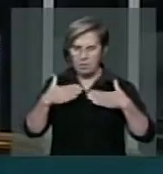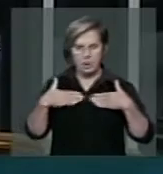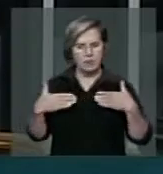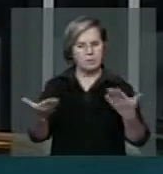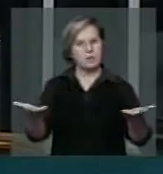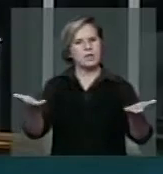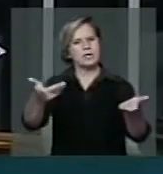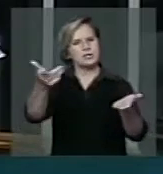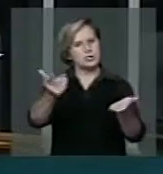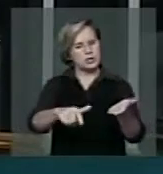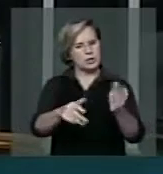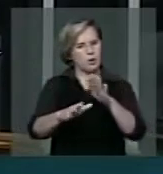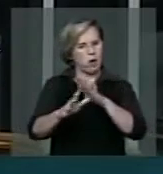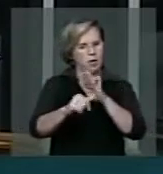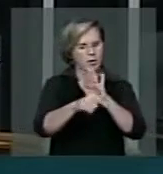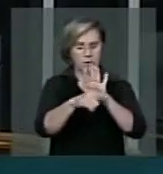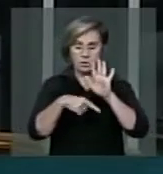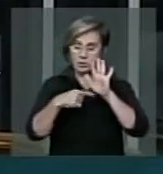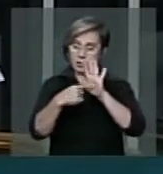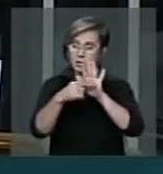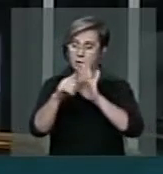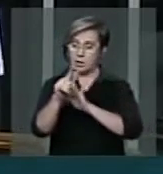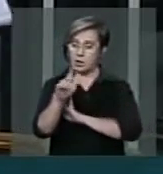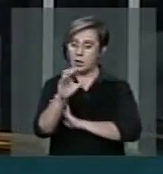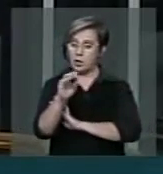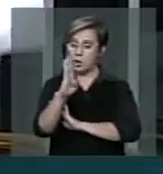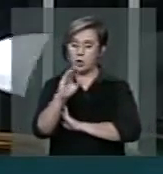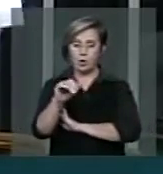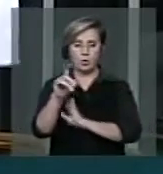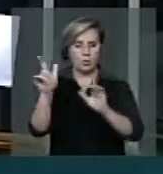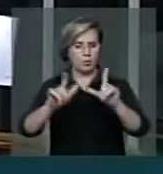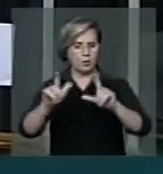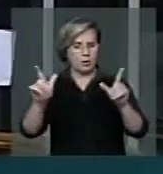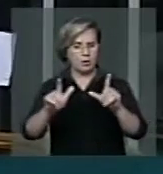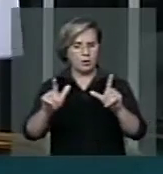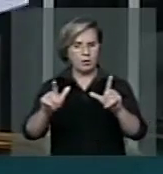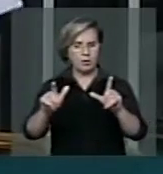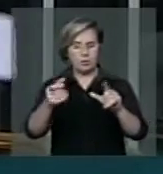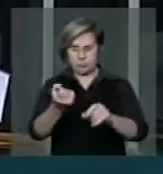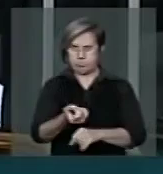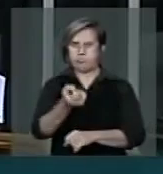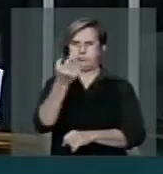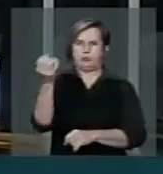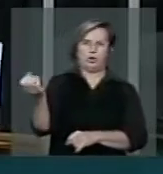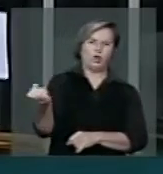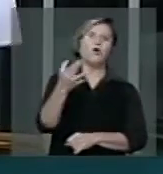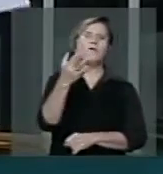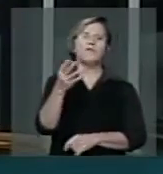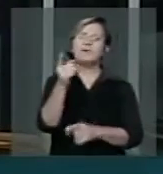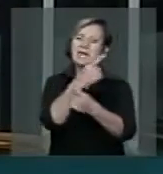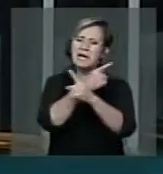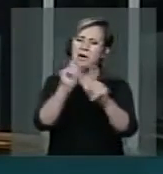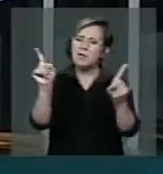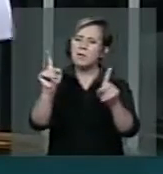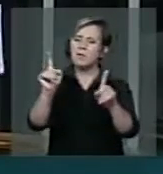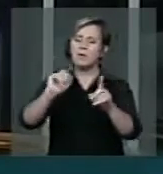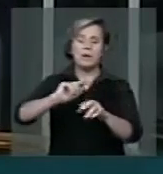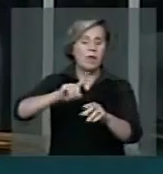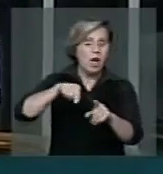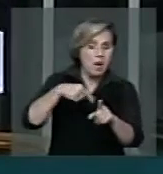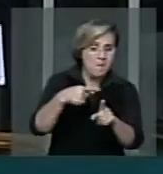foi apresentado na Rede Globo e televisão não é nenhuma novidade, pelo contrário, é mais